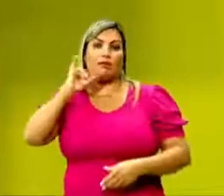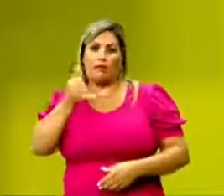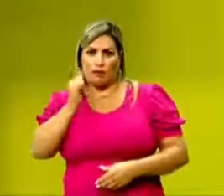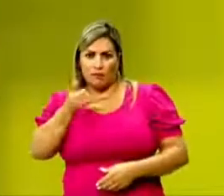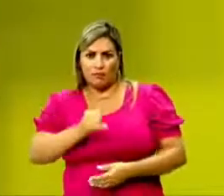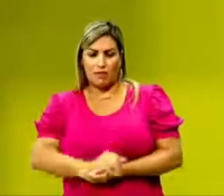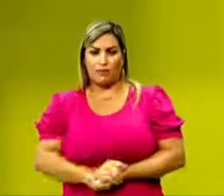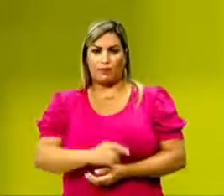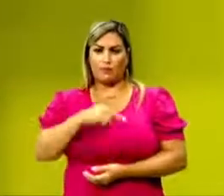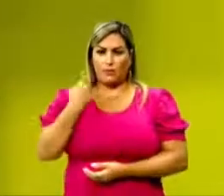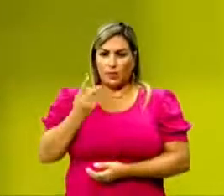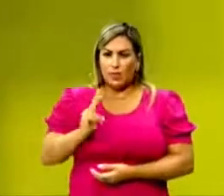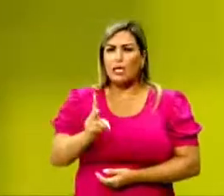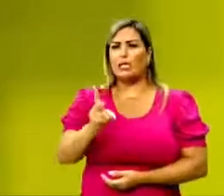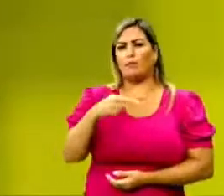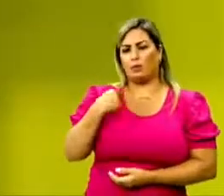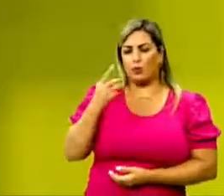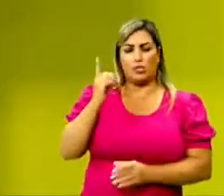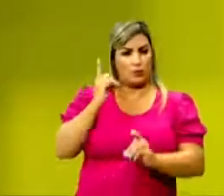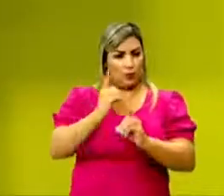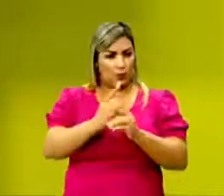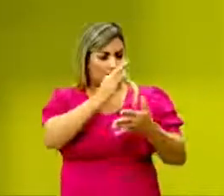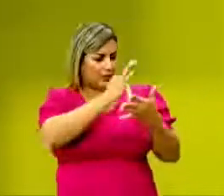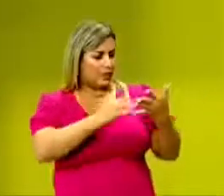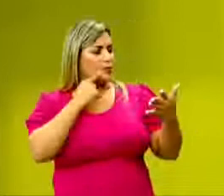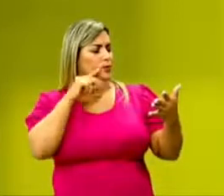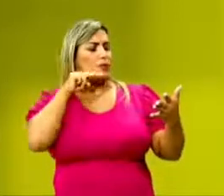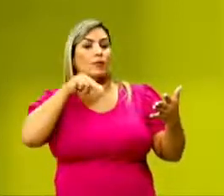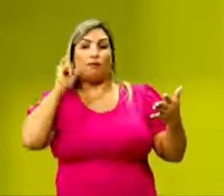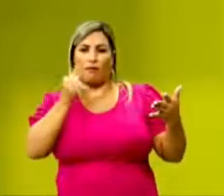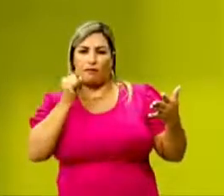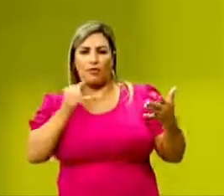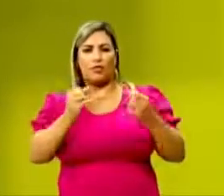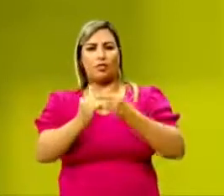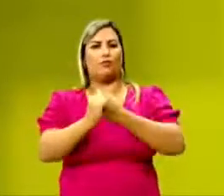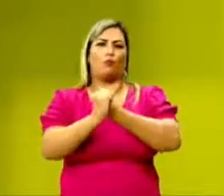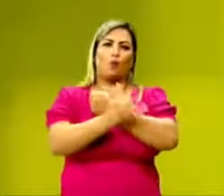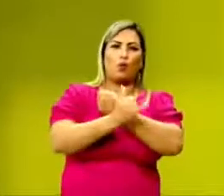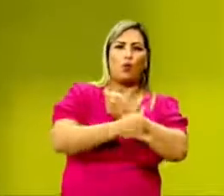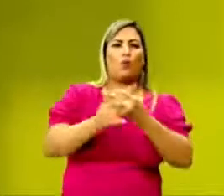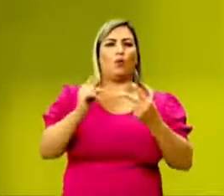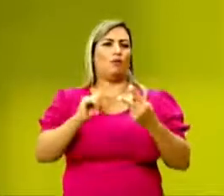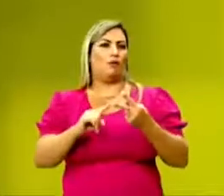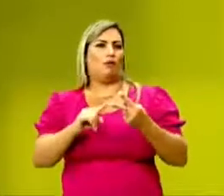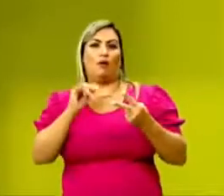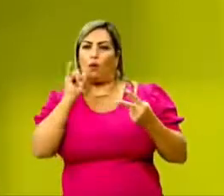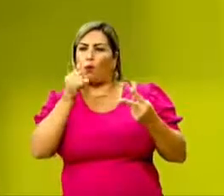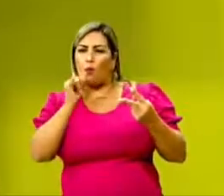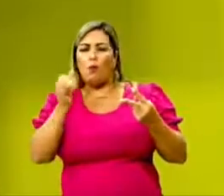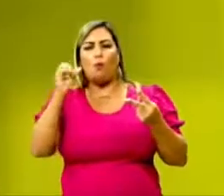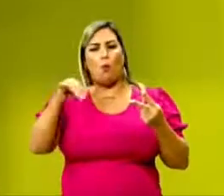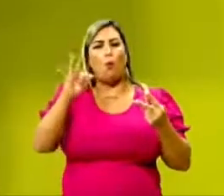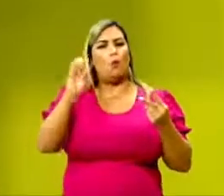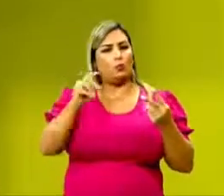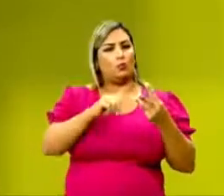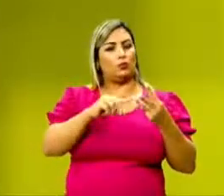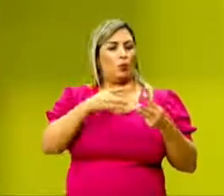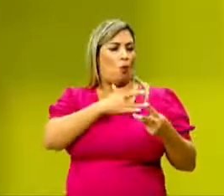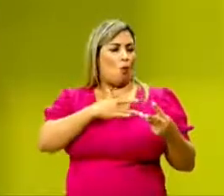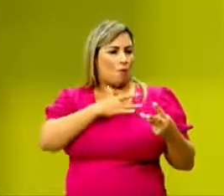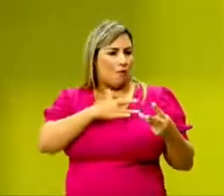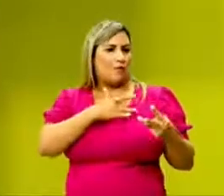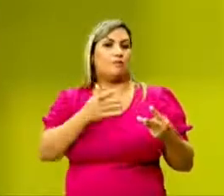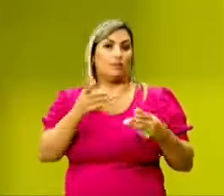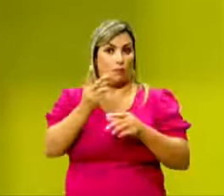que nós nos depararmos com um texto narrativo, seja uma crônica, um conto ou até mesmo um romance, nós vamos